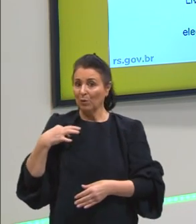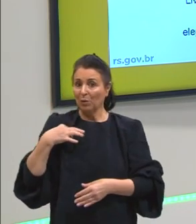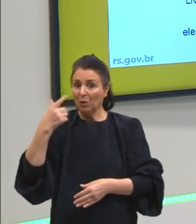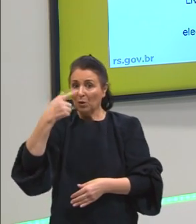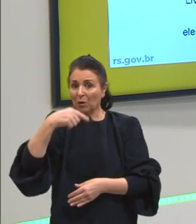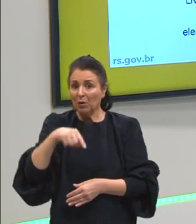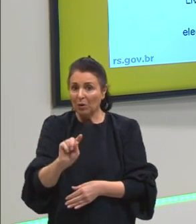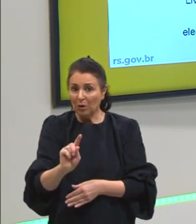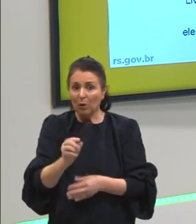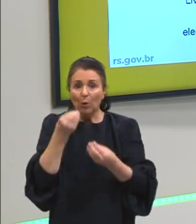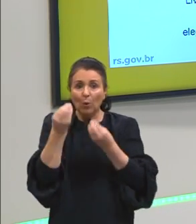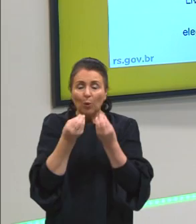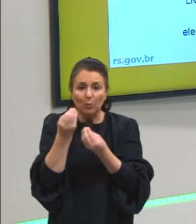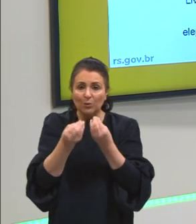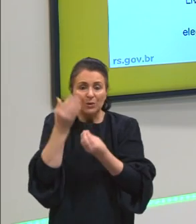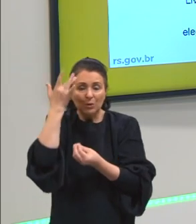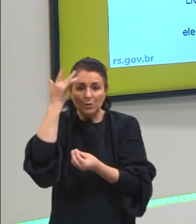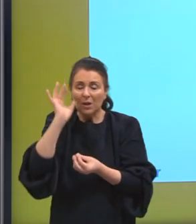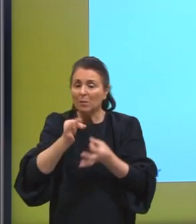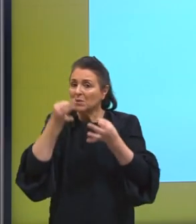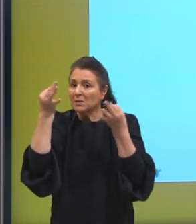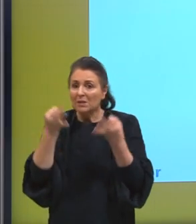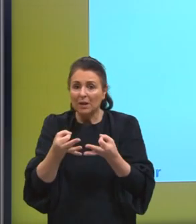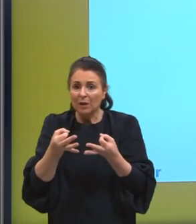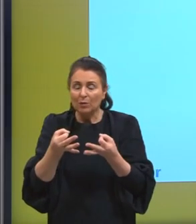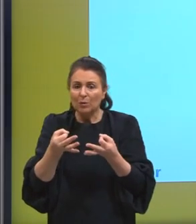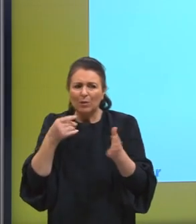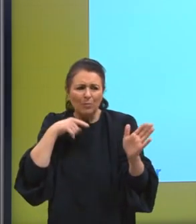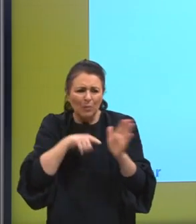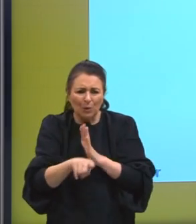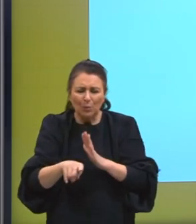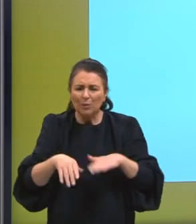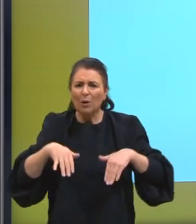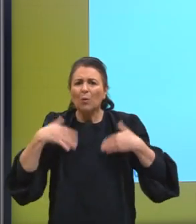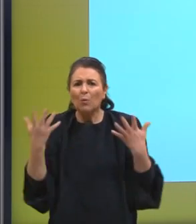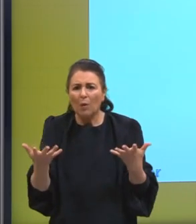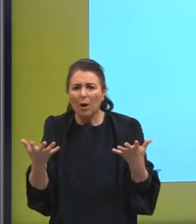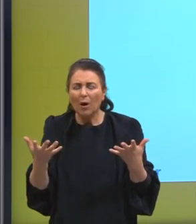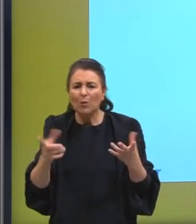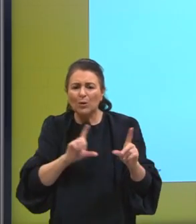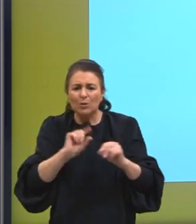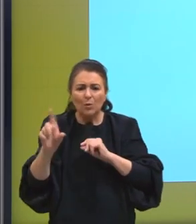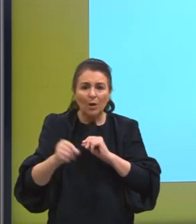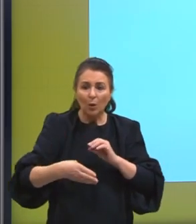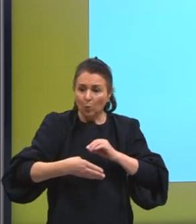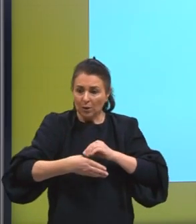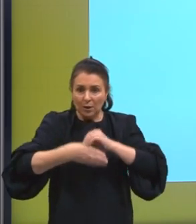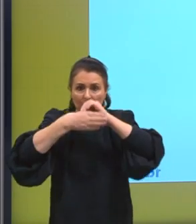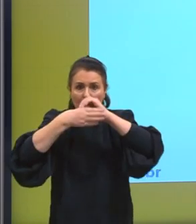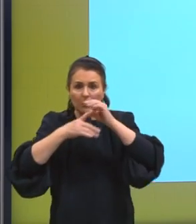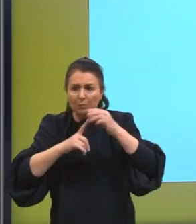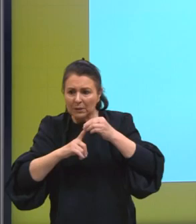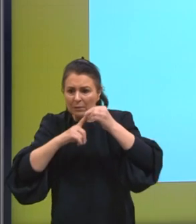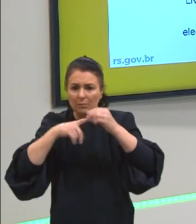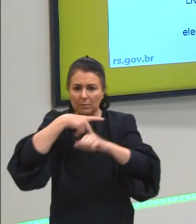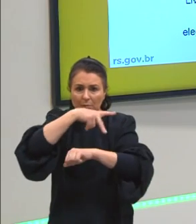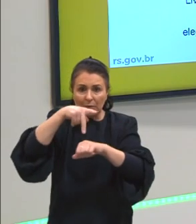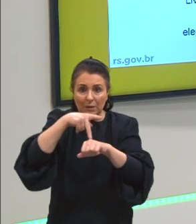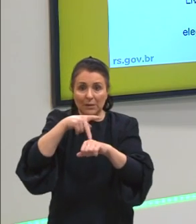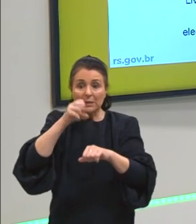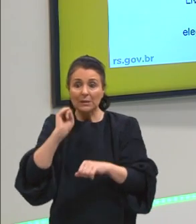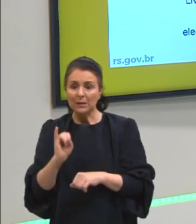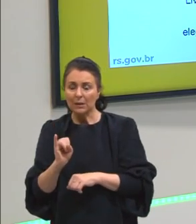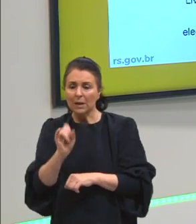a sociedade. Ele questiona qual a capacidade de eleger o líder de um país se as pessoas não usassem a razão, ele